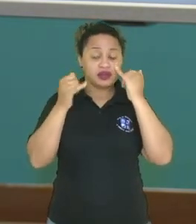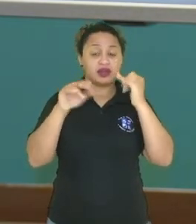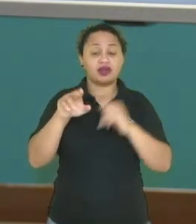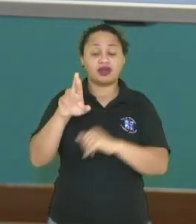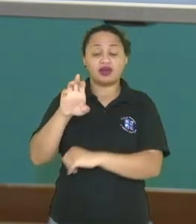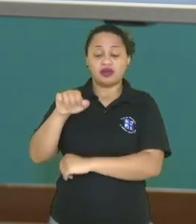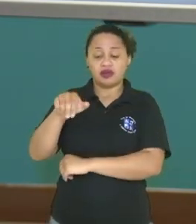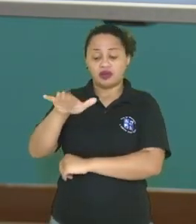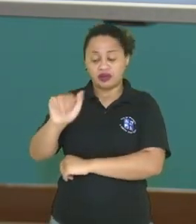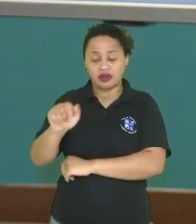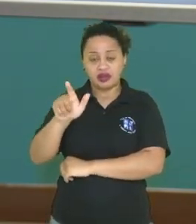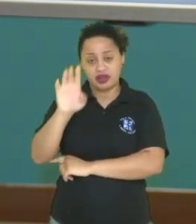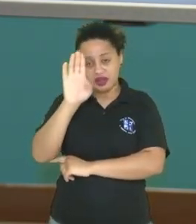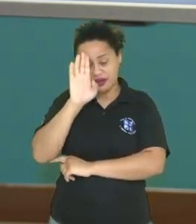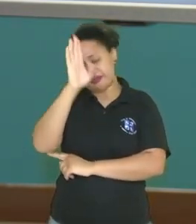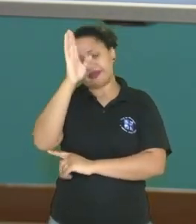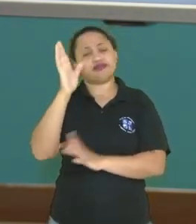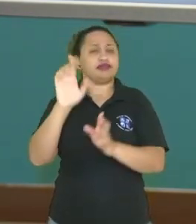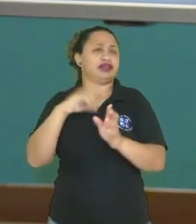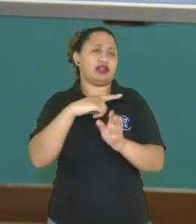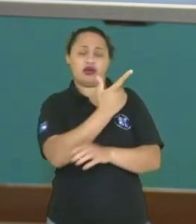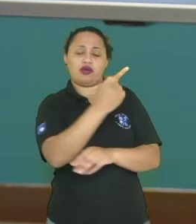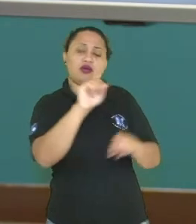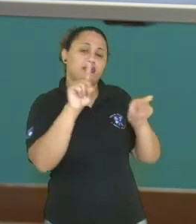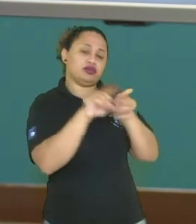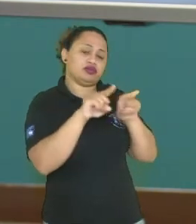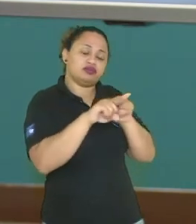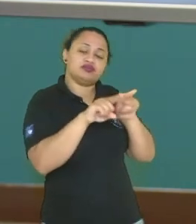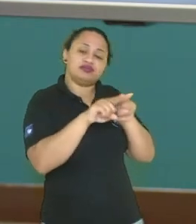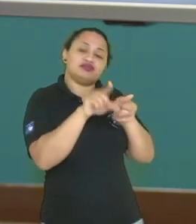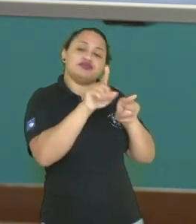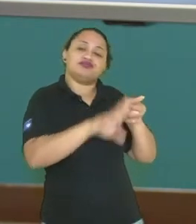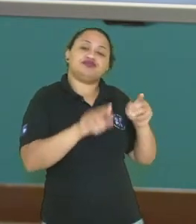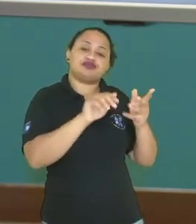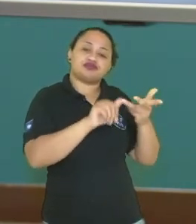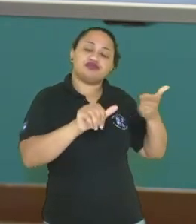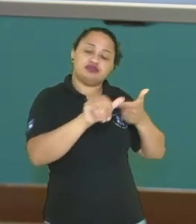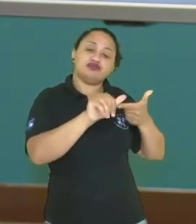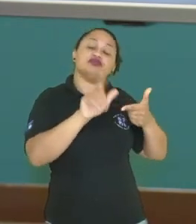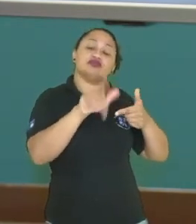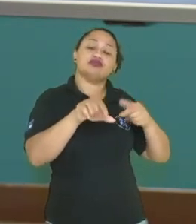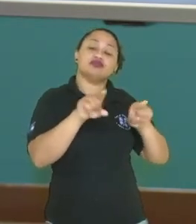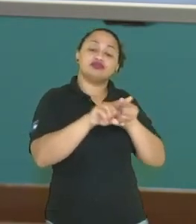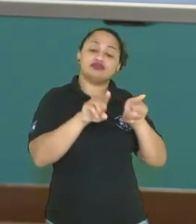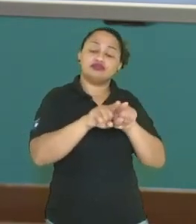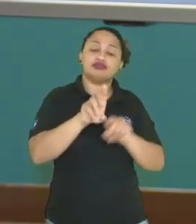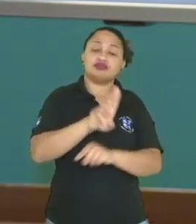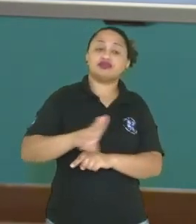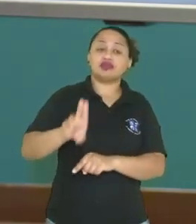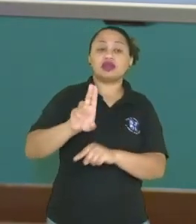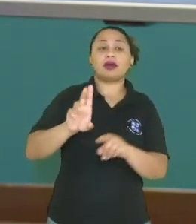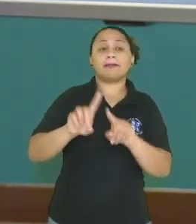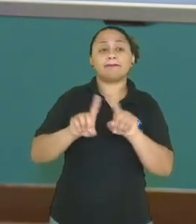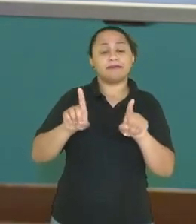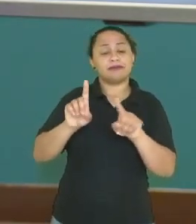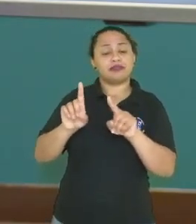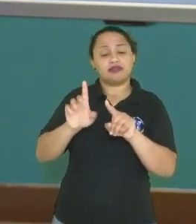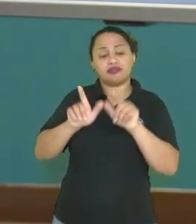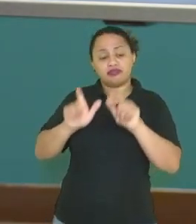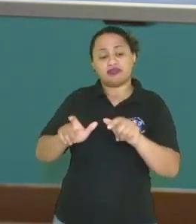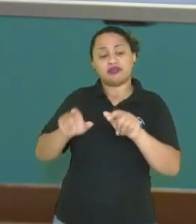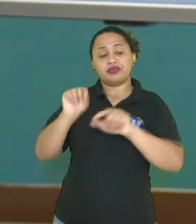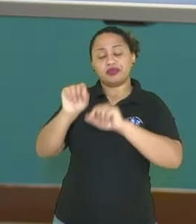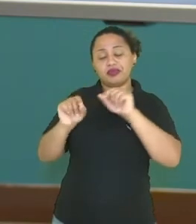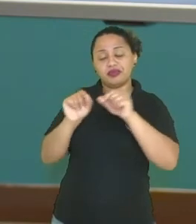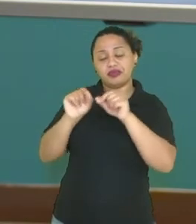urânio é o principal, claro. Tem outros combustíveis ali, Outras substâncias que são utilizadas nessas usinas para